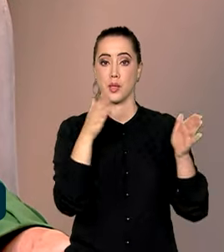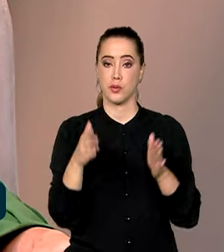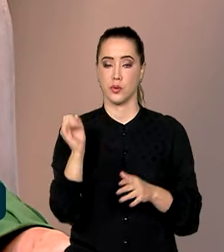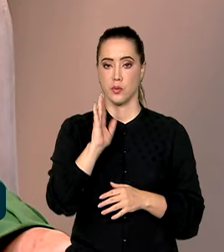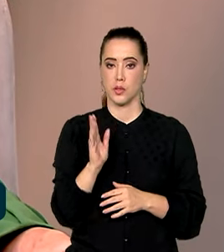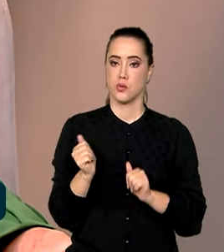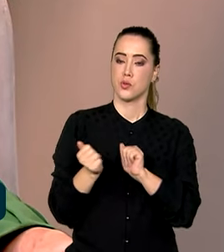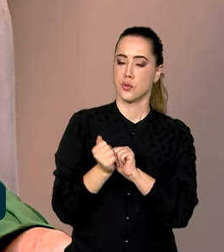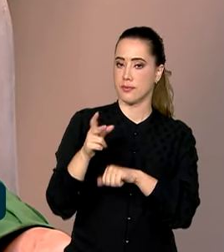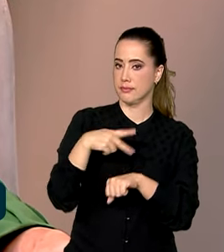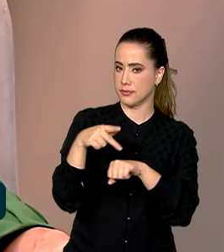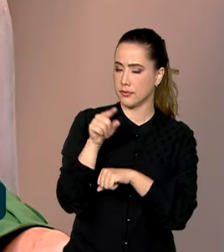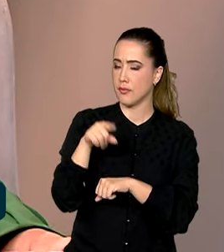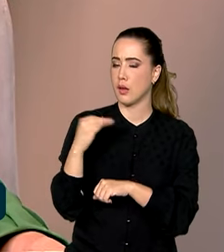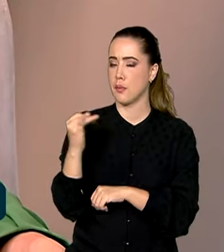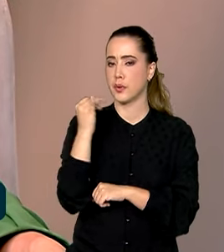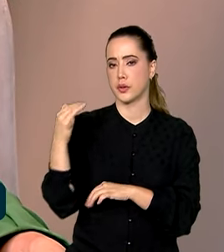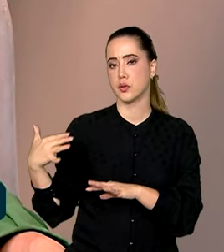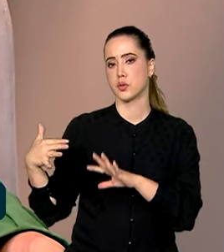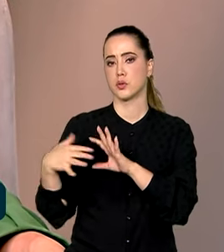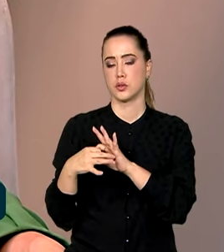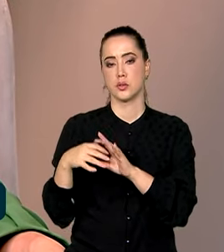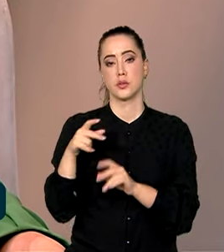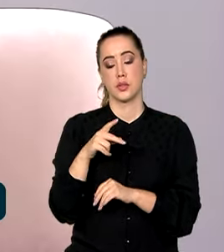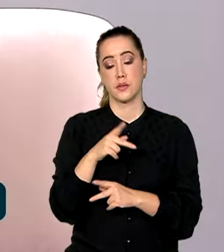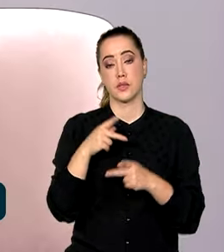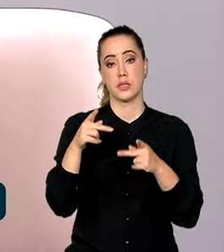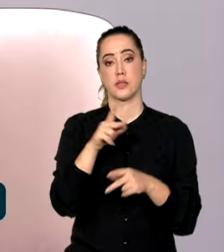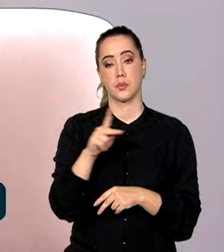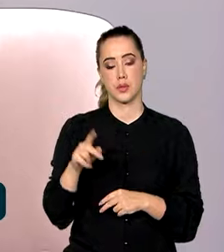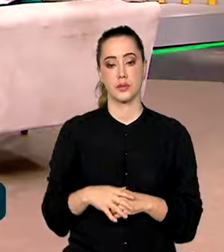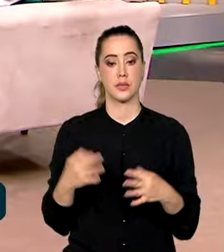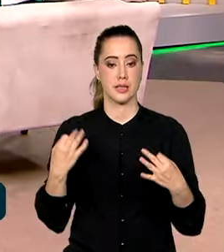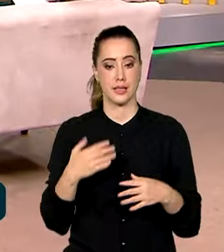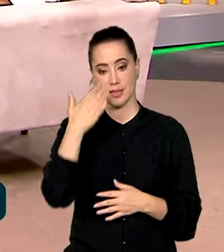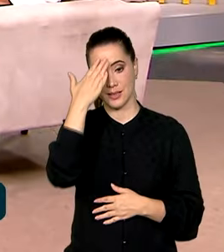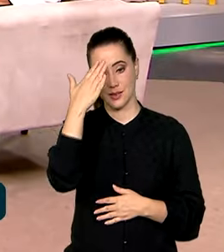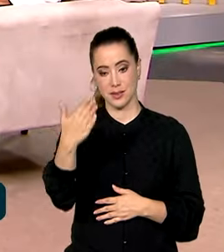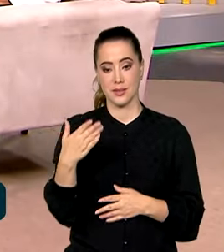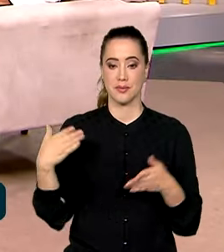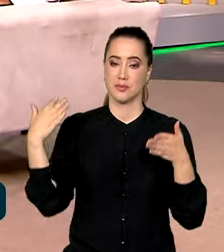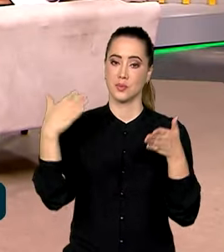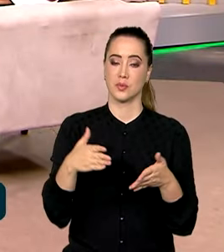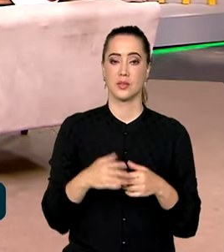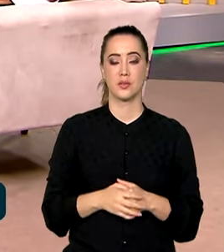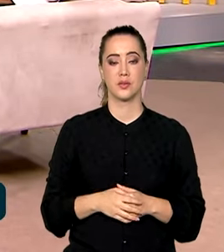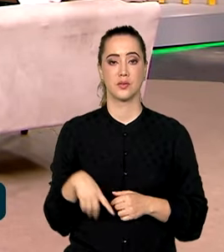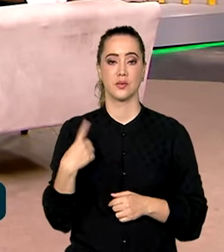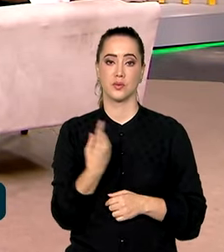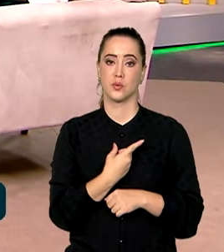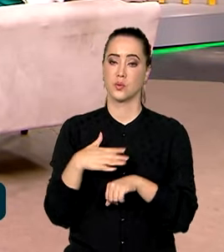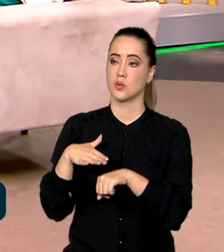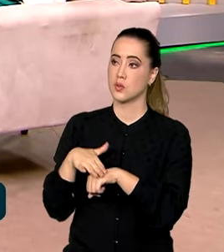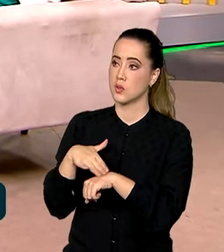oportunidade muito importante associada a essas visitas presidenciais. Certo, secretária. Muito obrigada pela sua participação. Nós